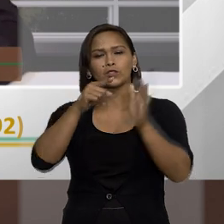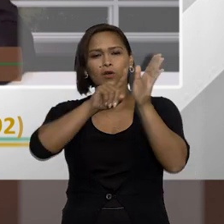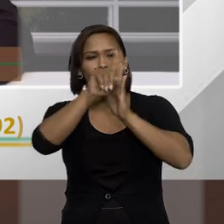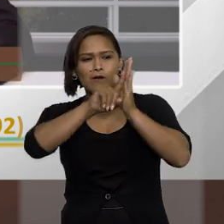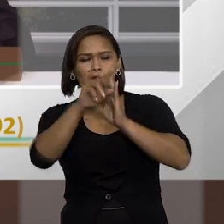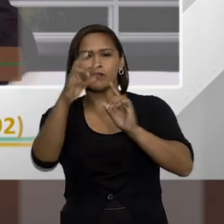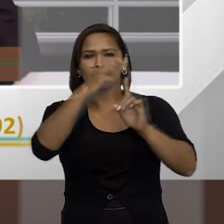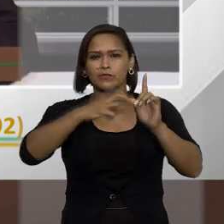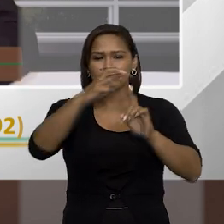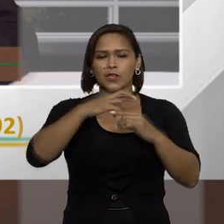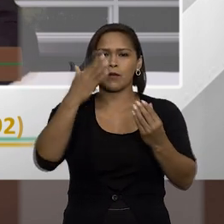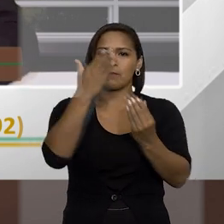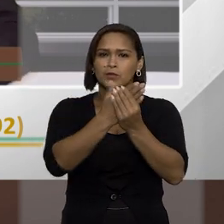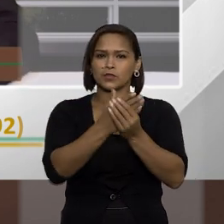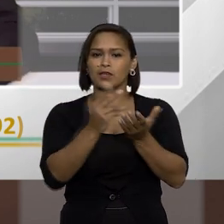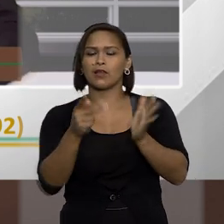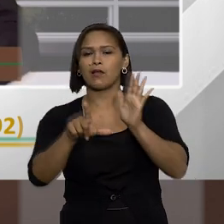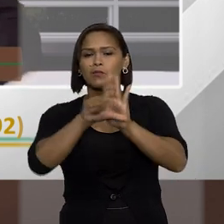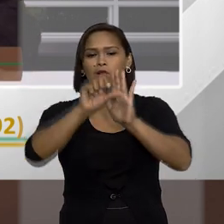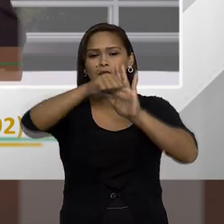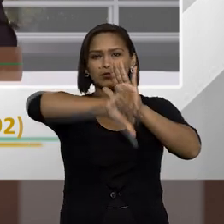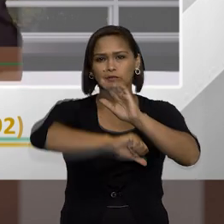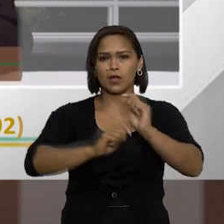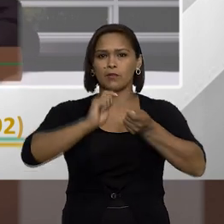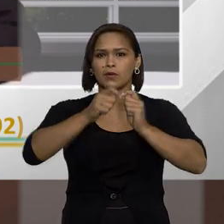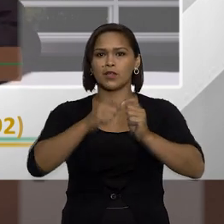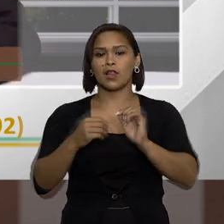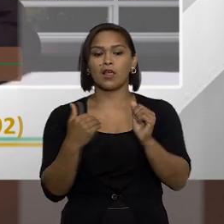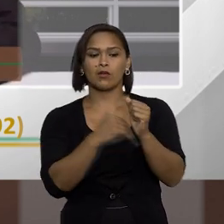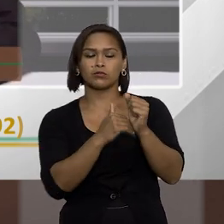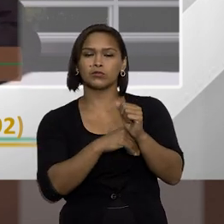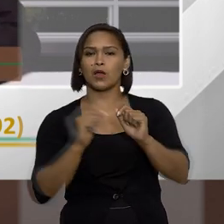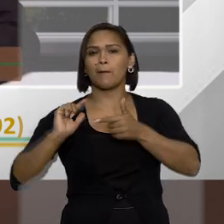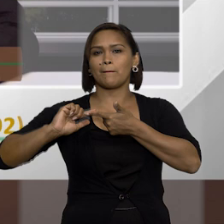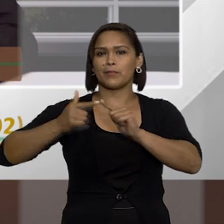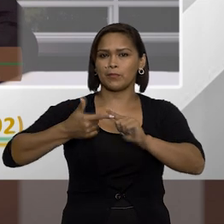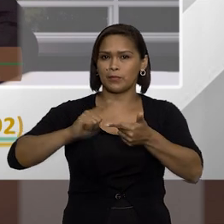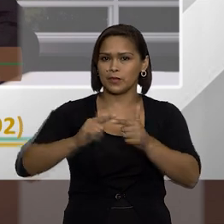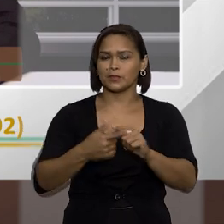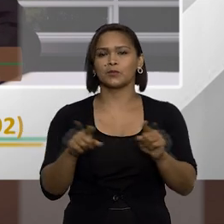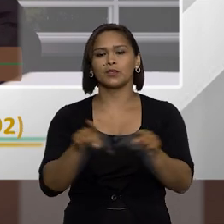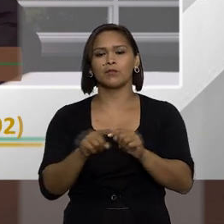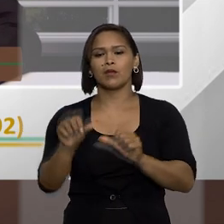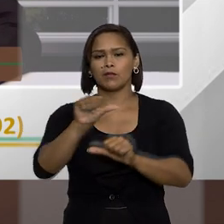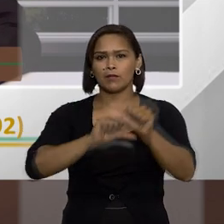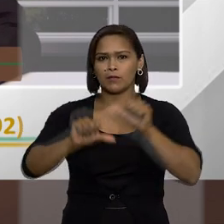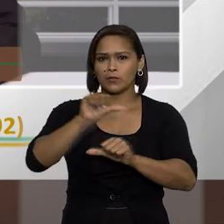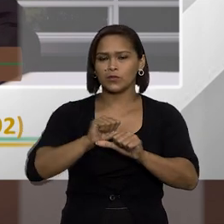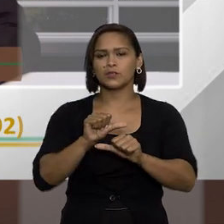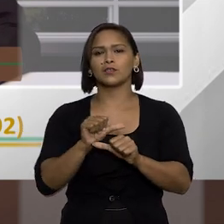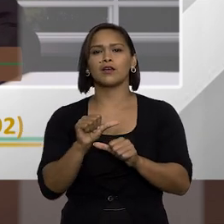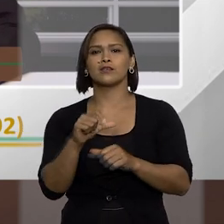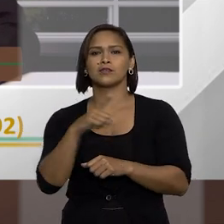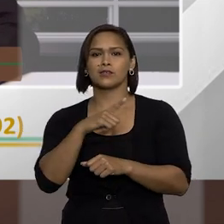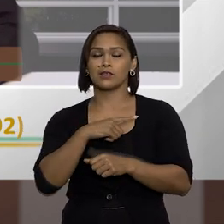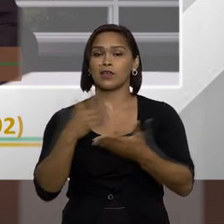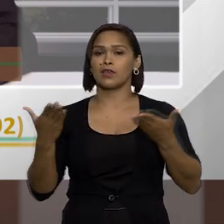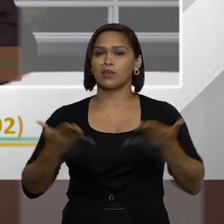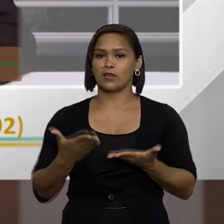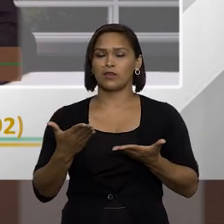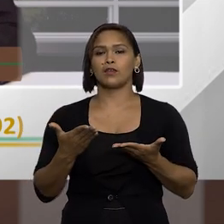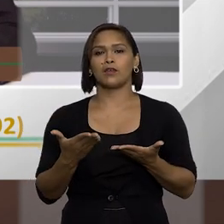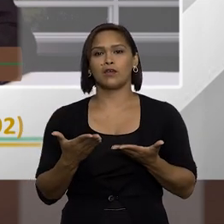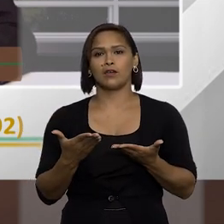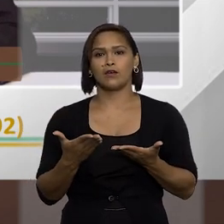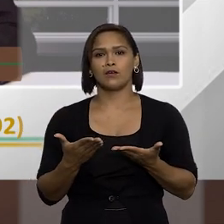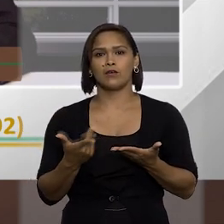esteja sendo investigada, processada por improbidade, ela não oculte o seu patrimônio. E, também, tem algumas mudanças acerca da indisponibilidade, que,